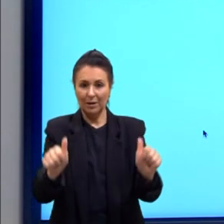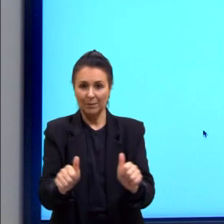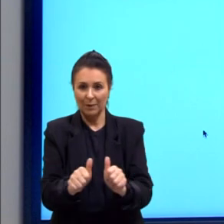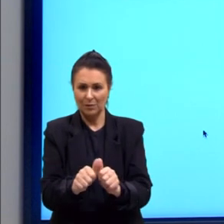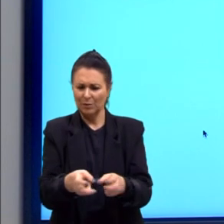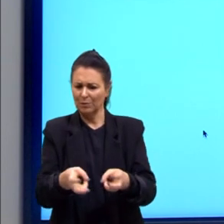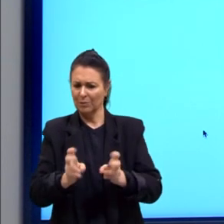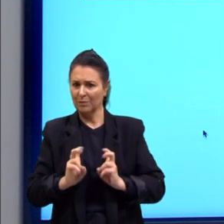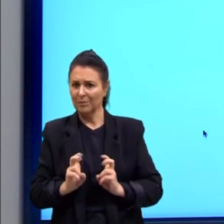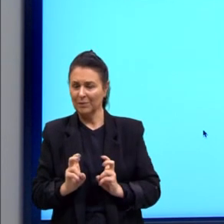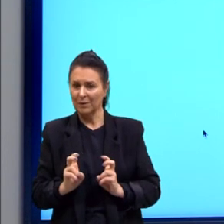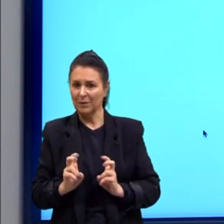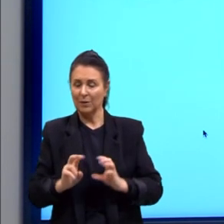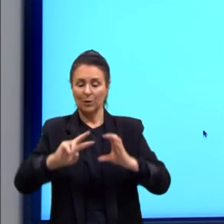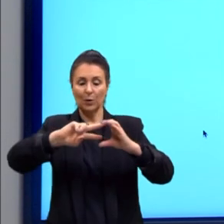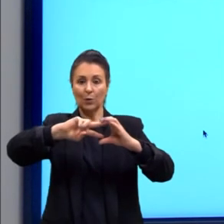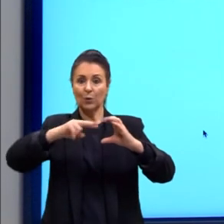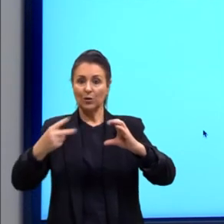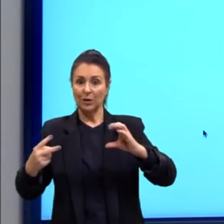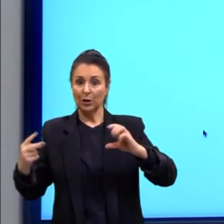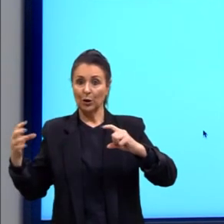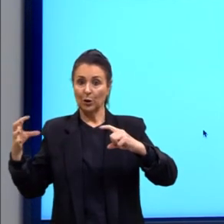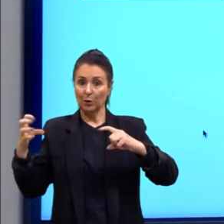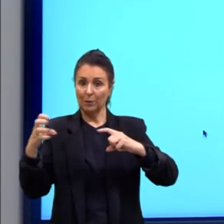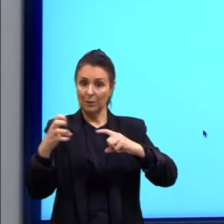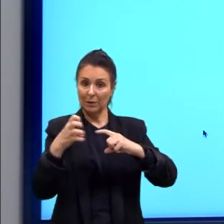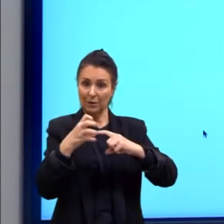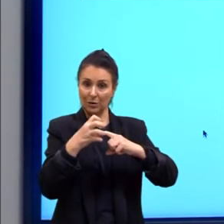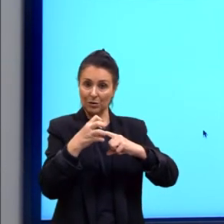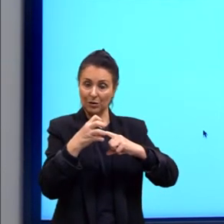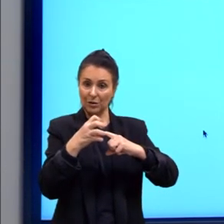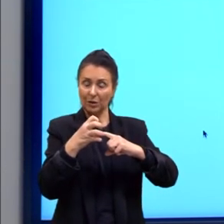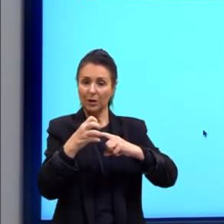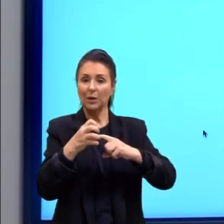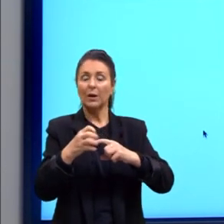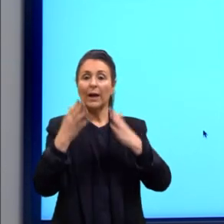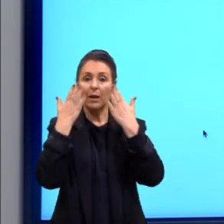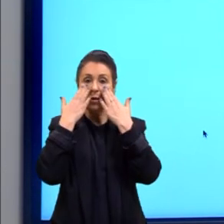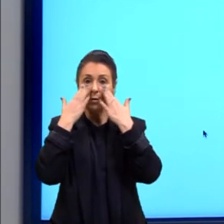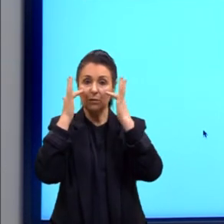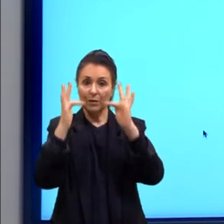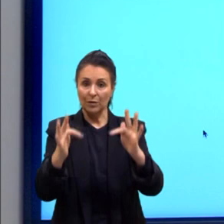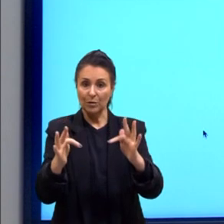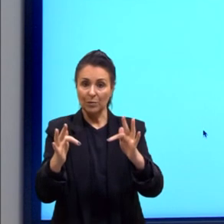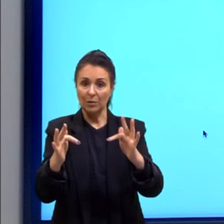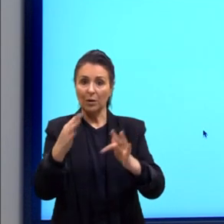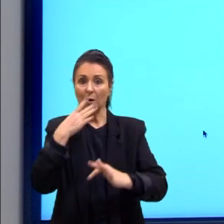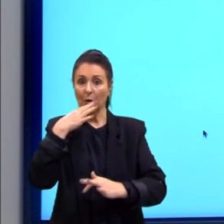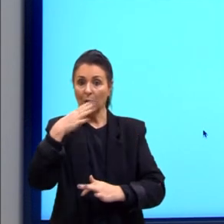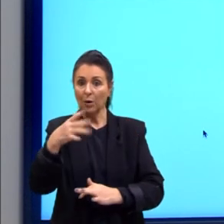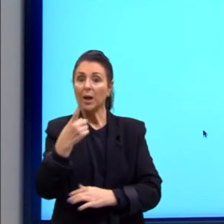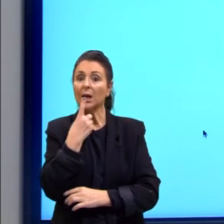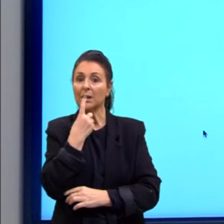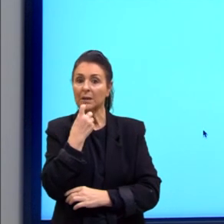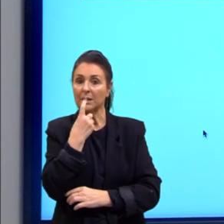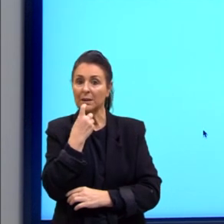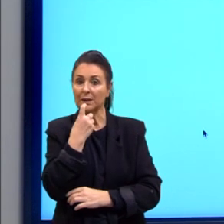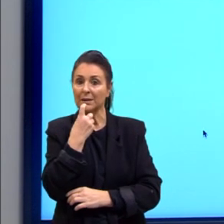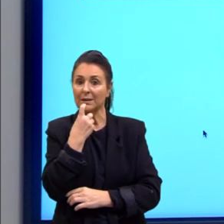que o gene dominante é do fenótipo de cor vermelha,